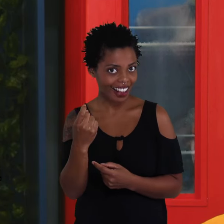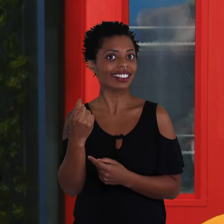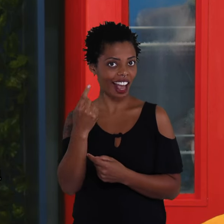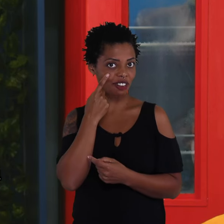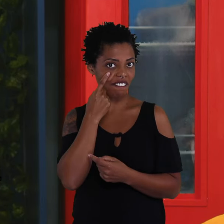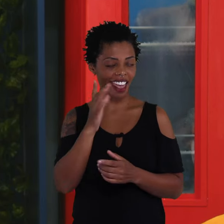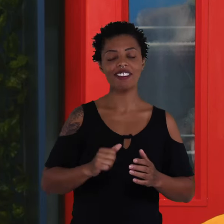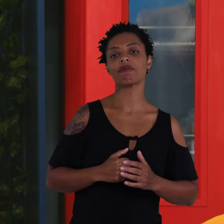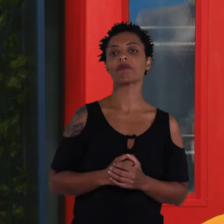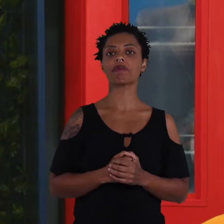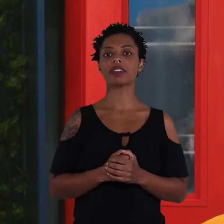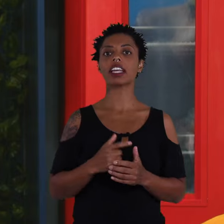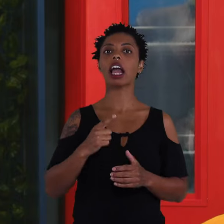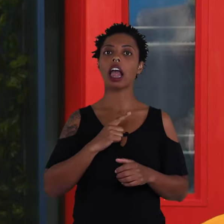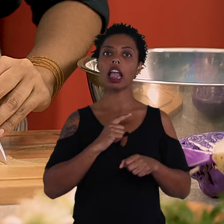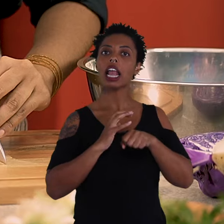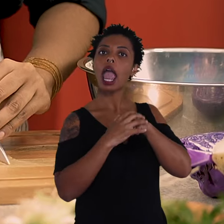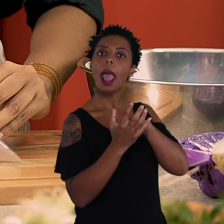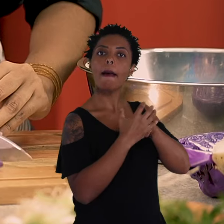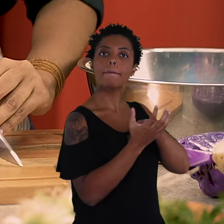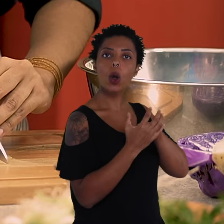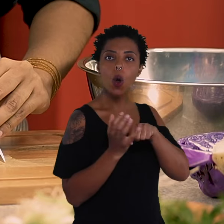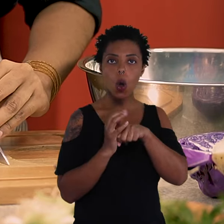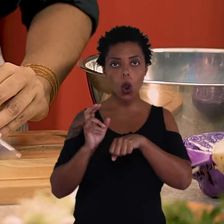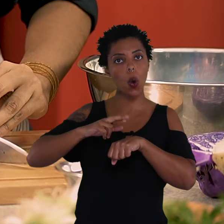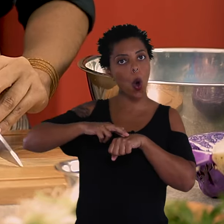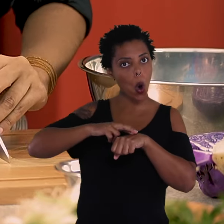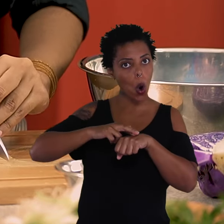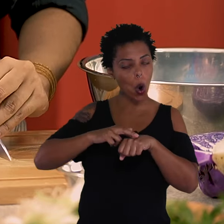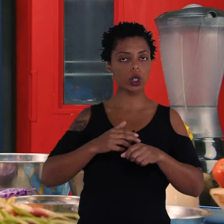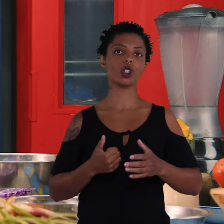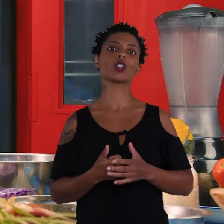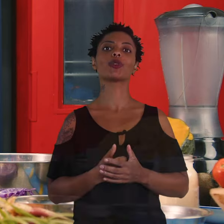coisa muito interessante com todos eles. Aqui eu tenho repolho roxo